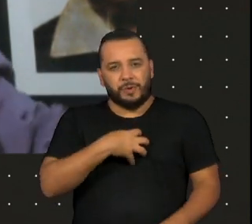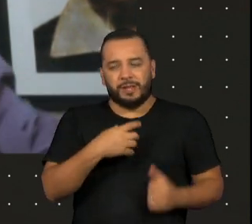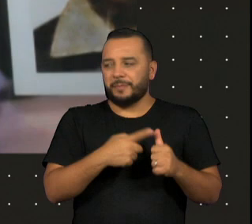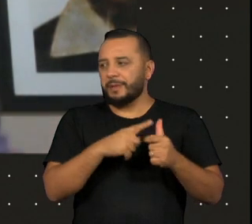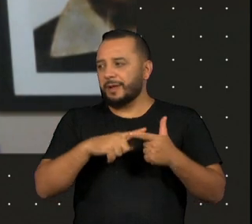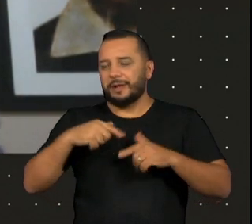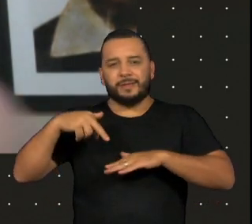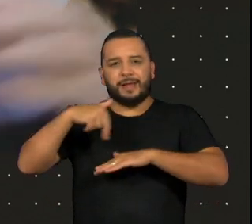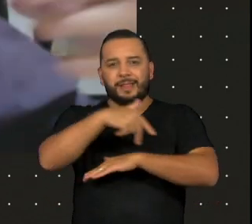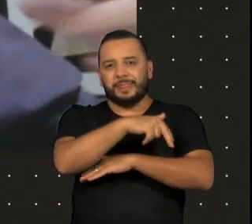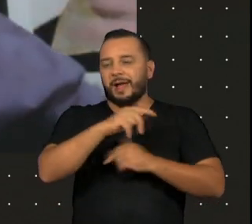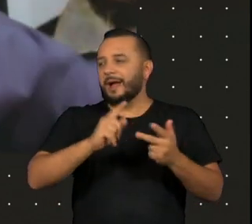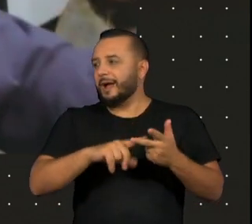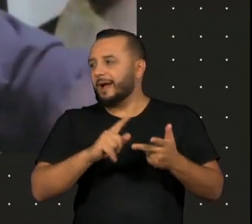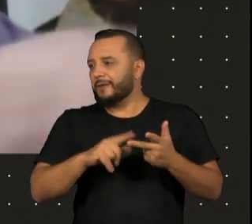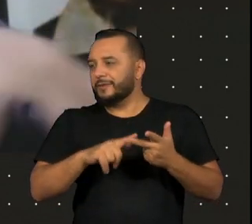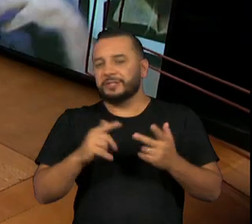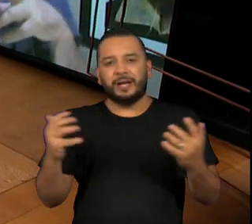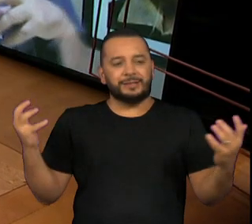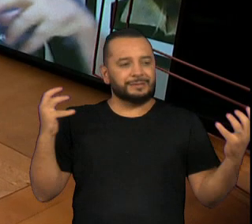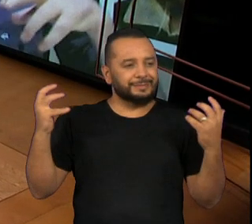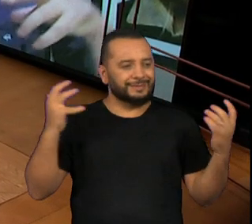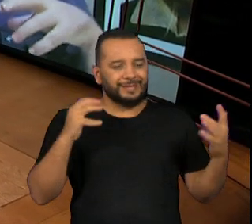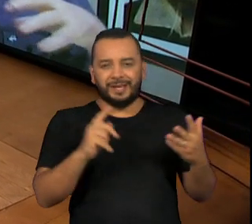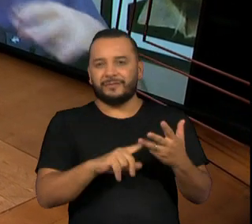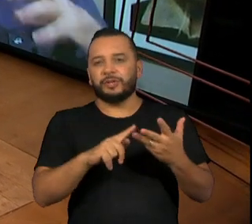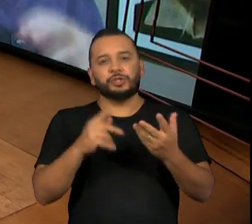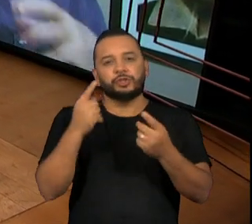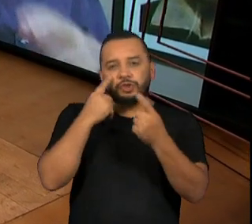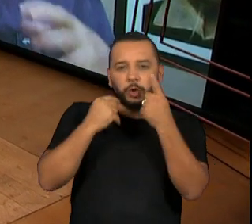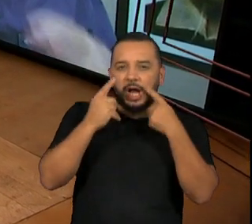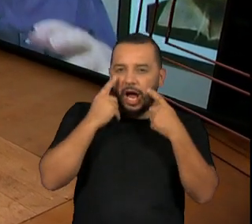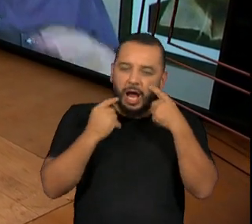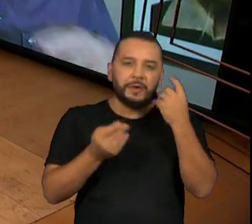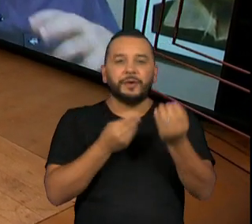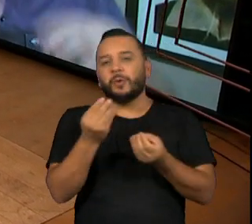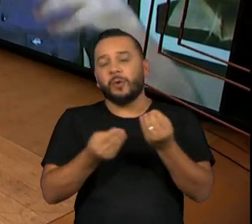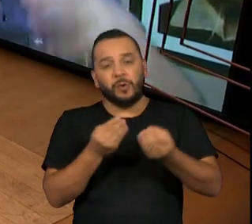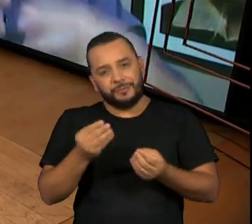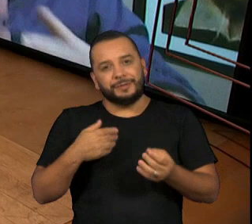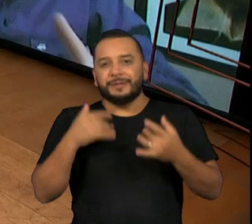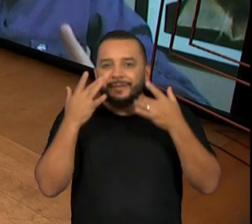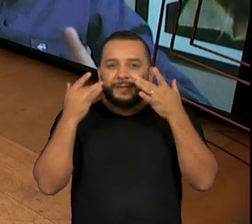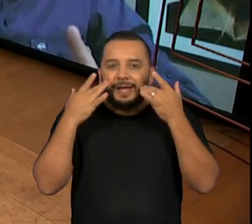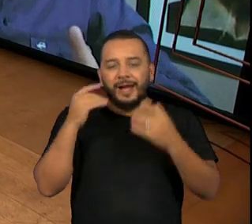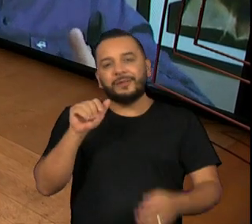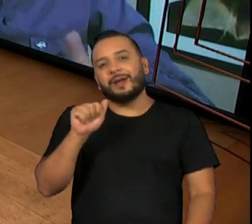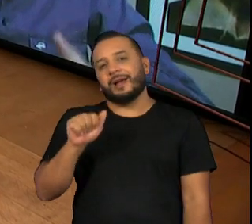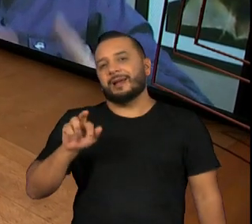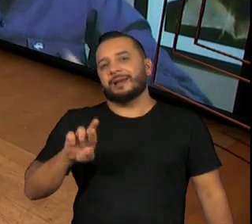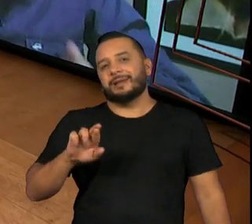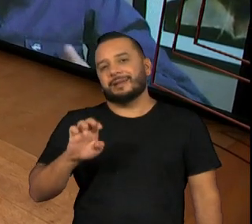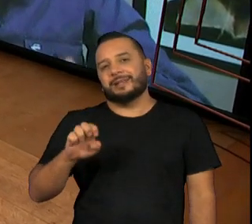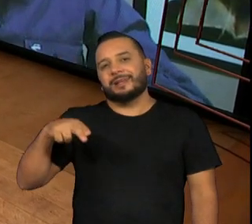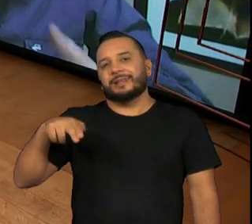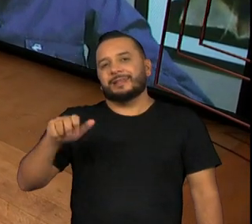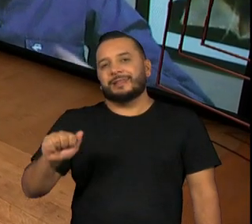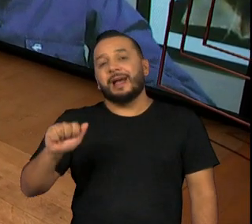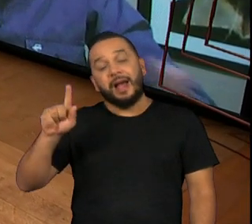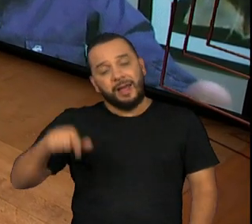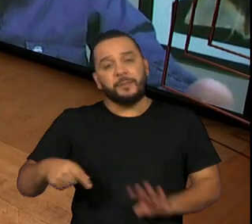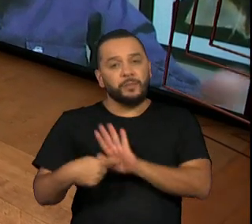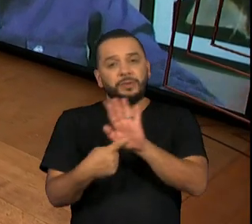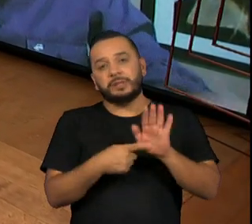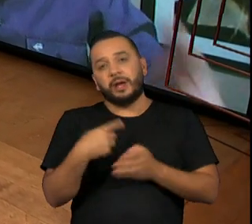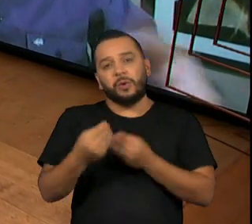suspirava, como é que chorava, como é que... Quer dizer, a gente... A ideia do Arena era traduzir no palco o brasileiro, o